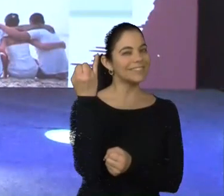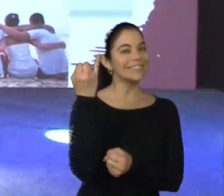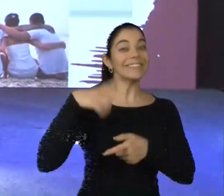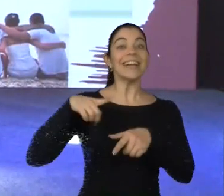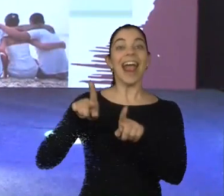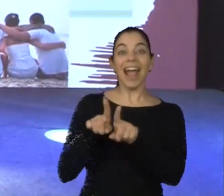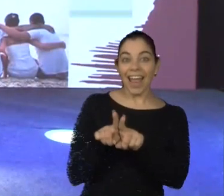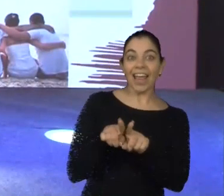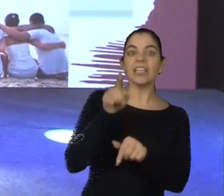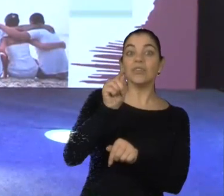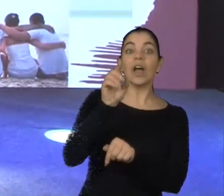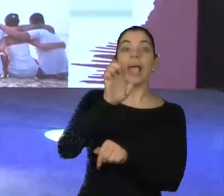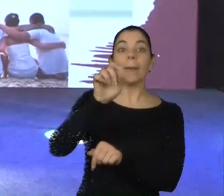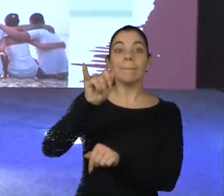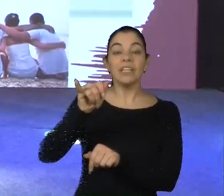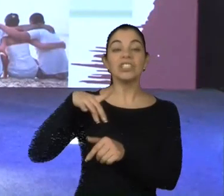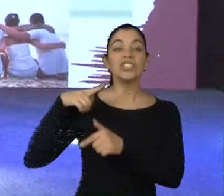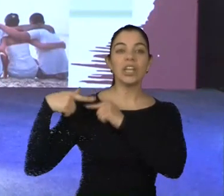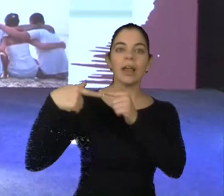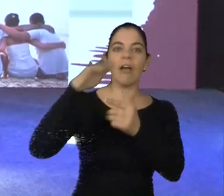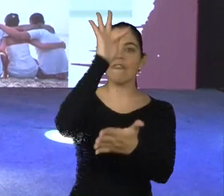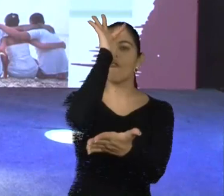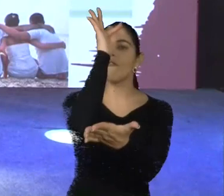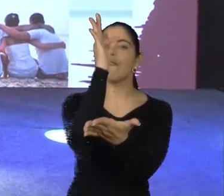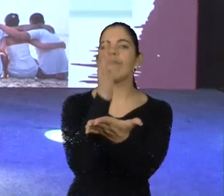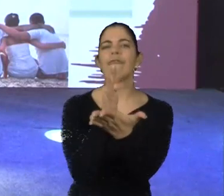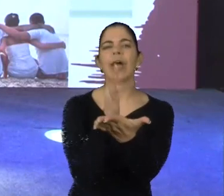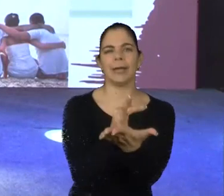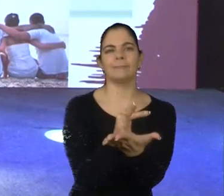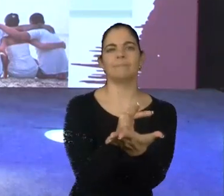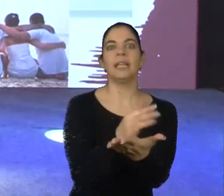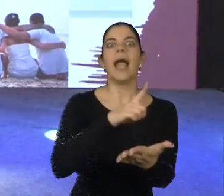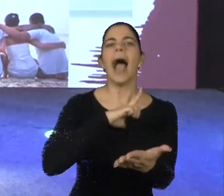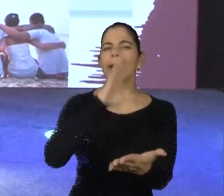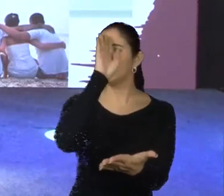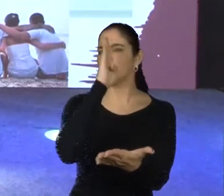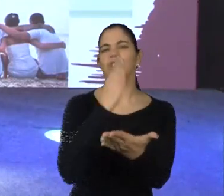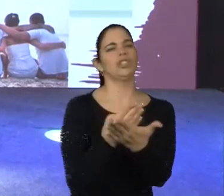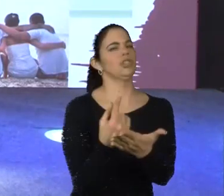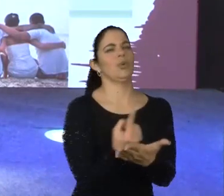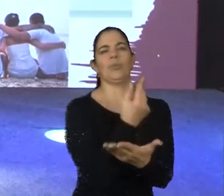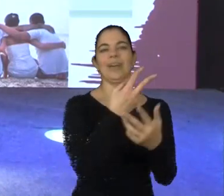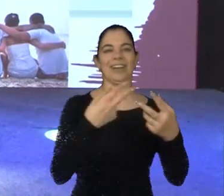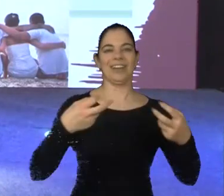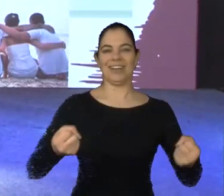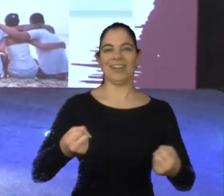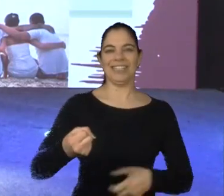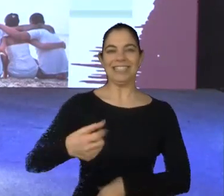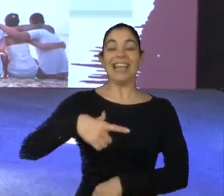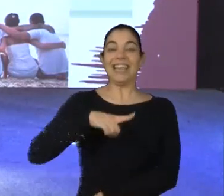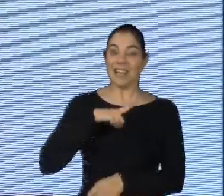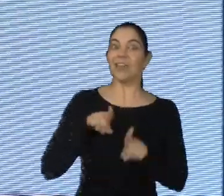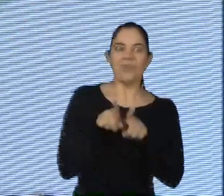epigenética que é você ter uma fé. Seja ela qual for, ter um credo. Ter um credo é muito importante e tem trabalhos que mostram